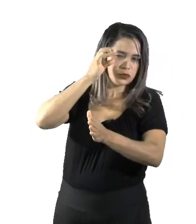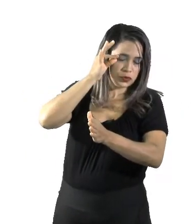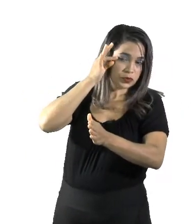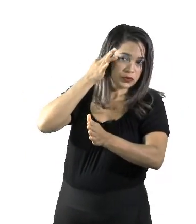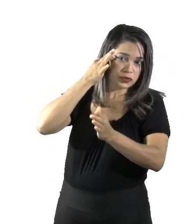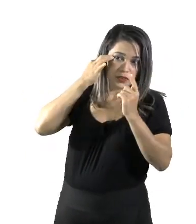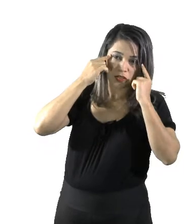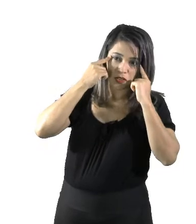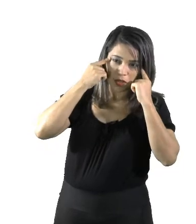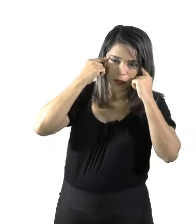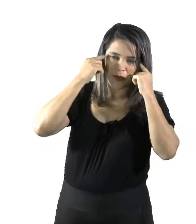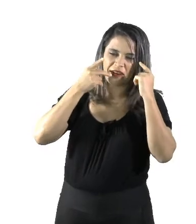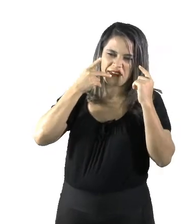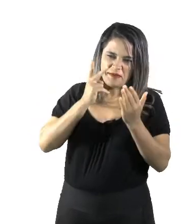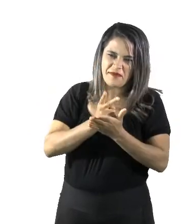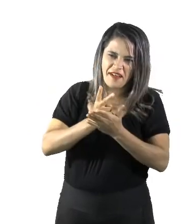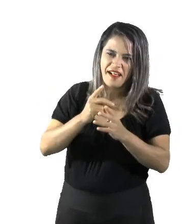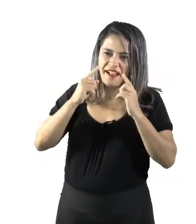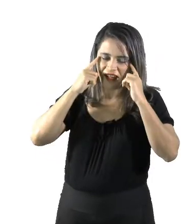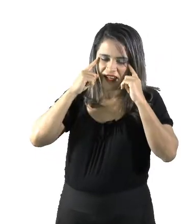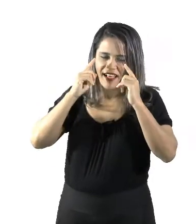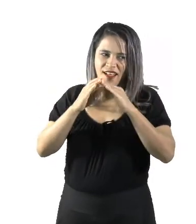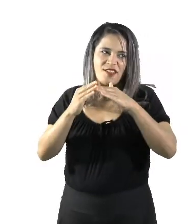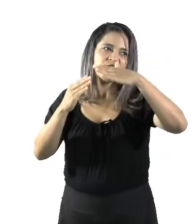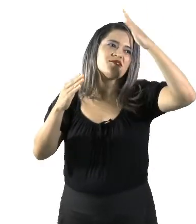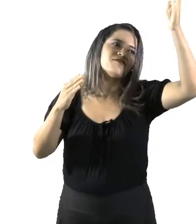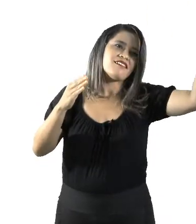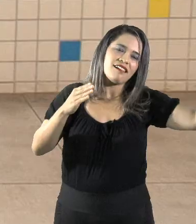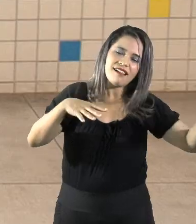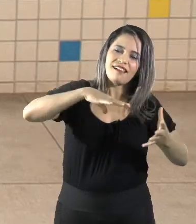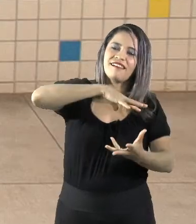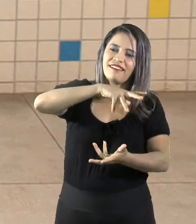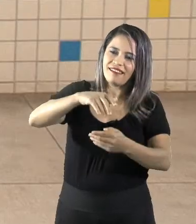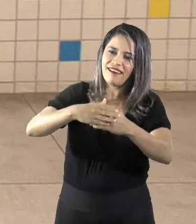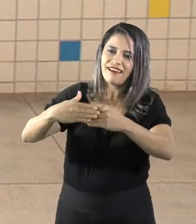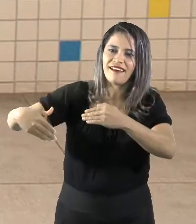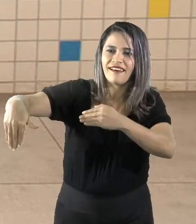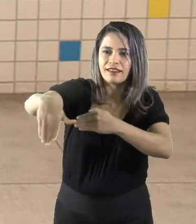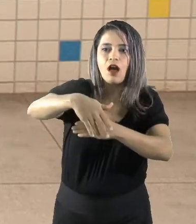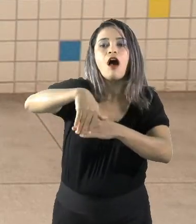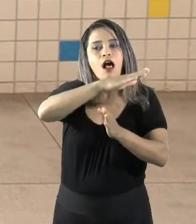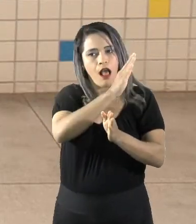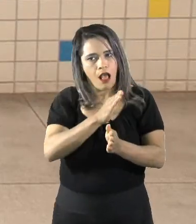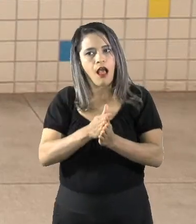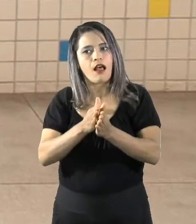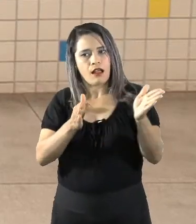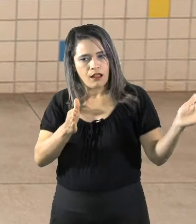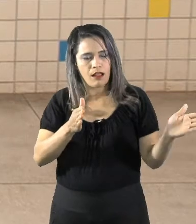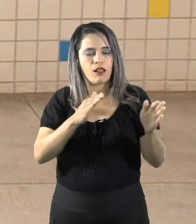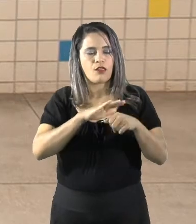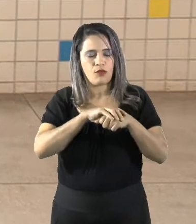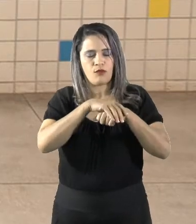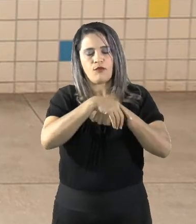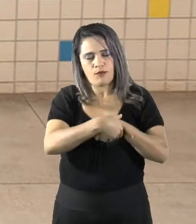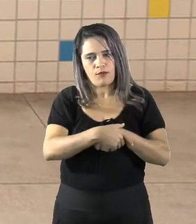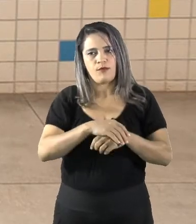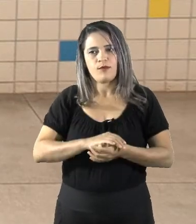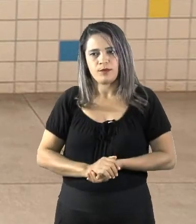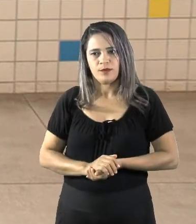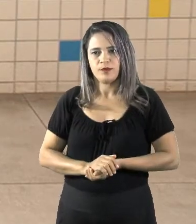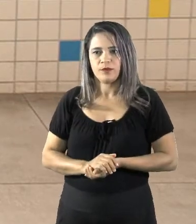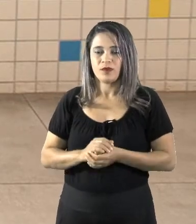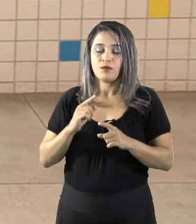sempre fala, né? Que é lá no final da Terra, lá do outro lado da Terra. Então, lá é noite. Por quê? Porque ele está ao